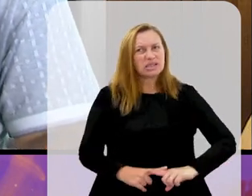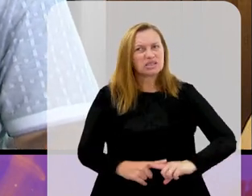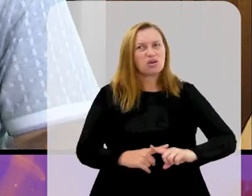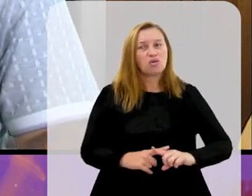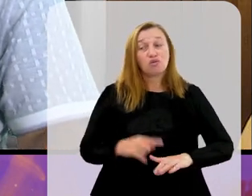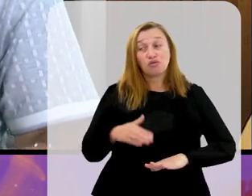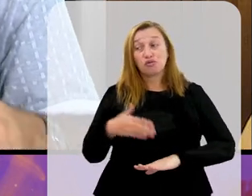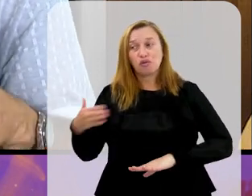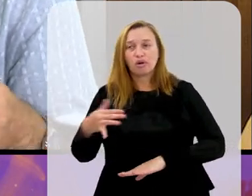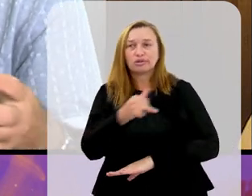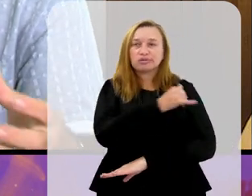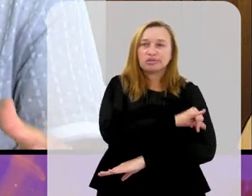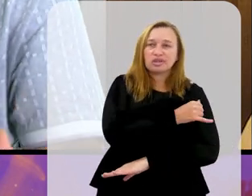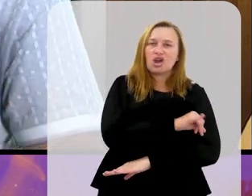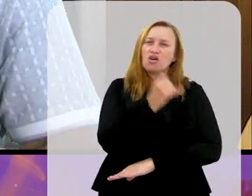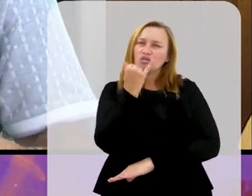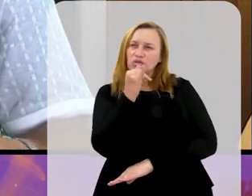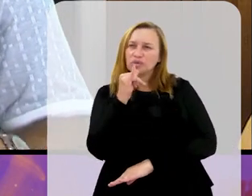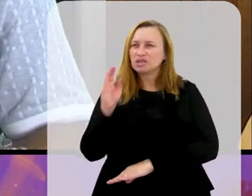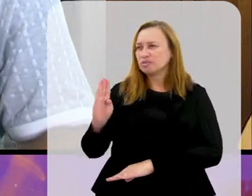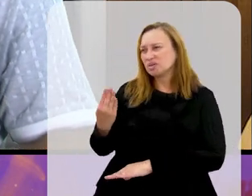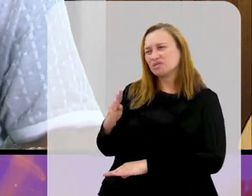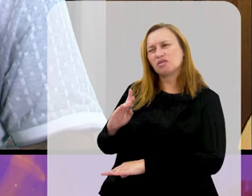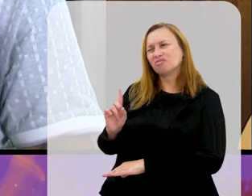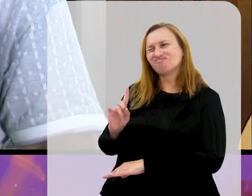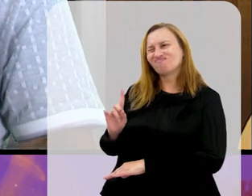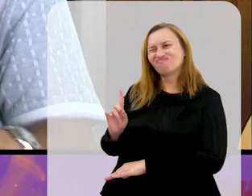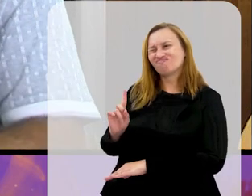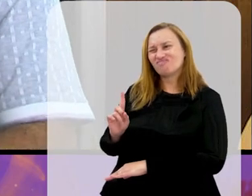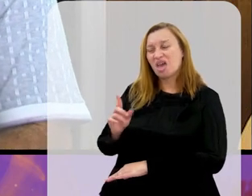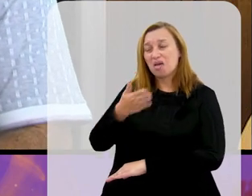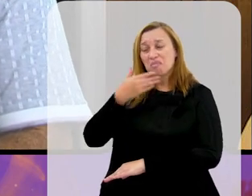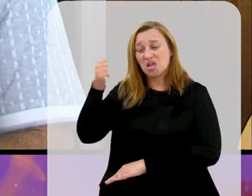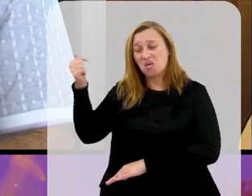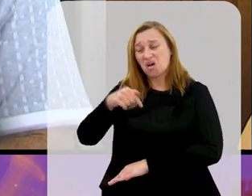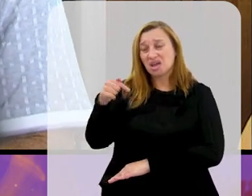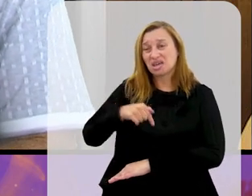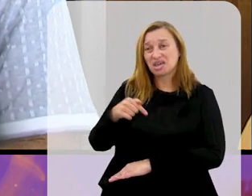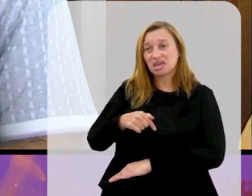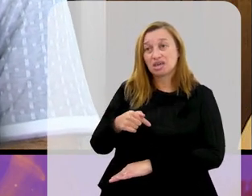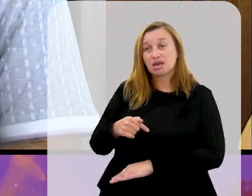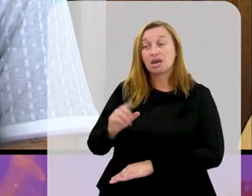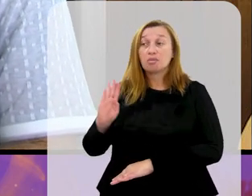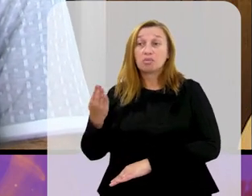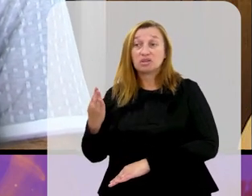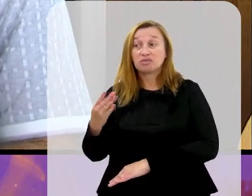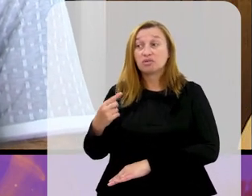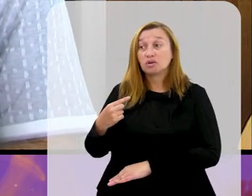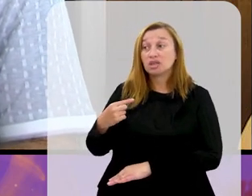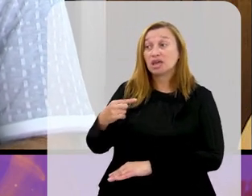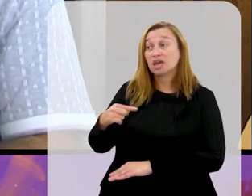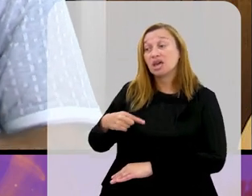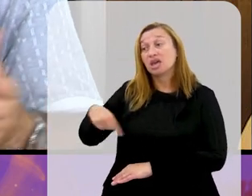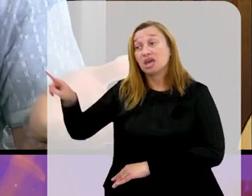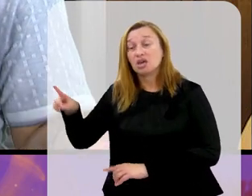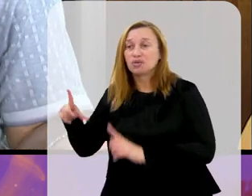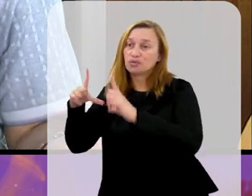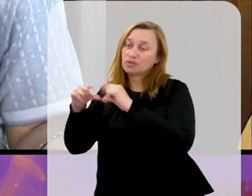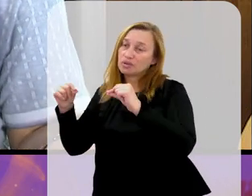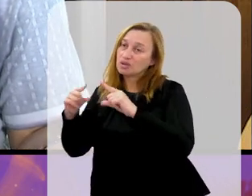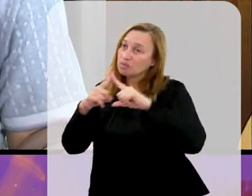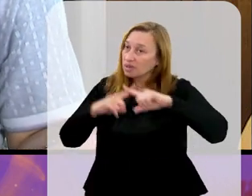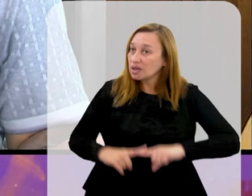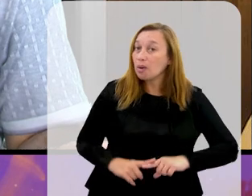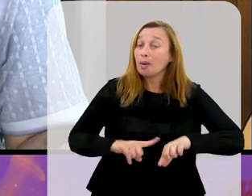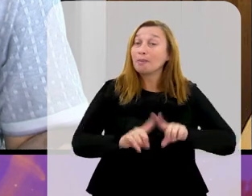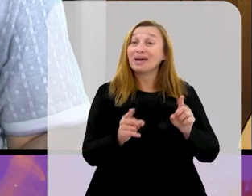fora do Rio de Janeiro, aí o Fluminense e o Botafogo preferiram não manter jogos aqui, apesar do Botafogo ter ido jogar no Maré Garrincha. Mas aí